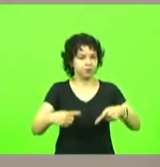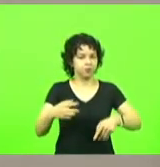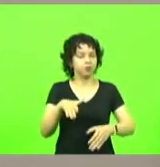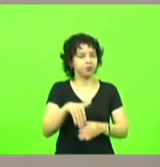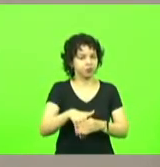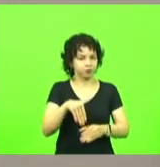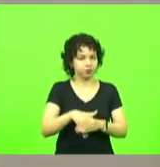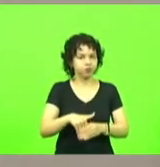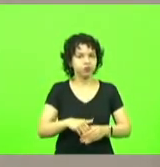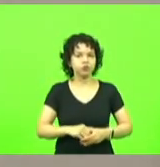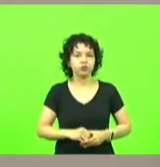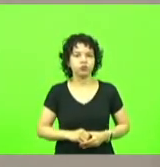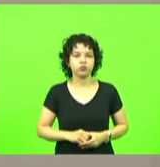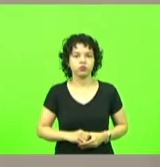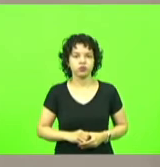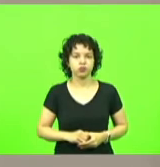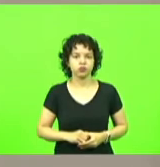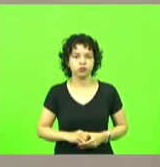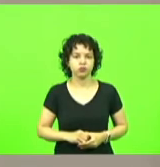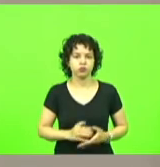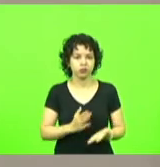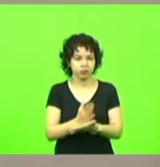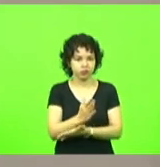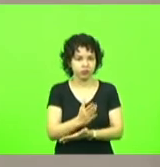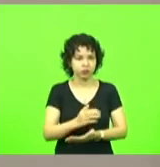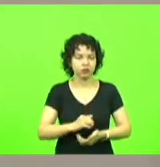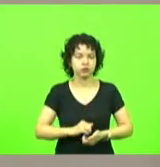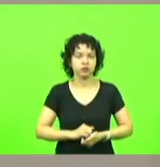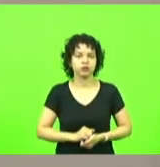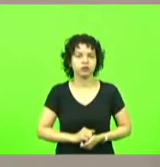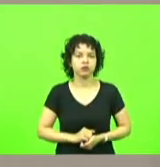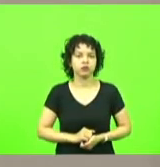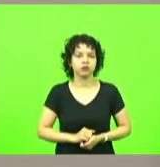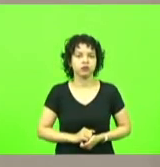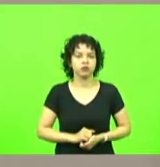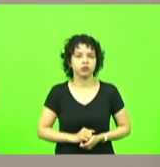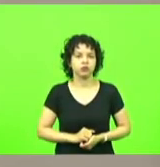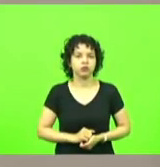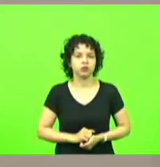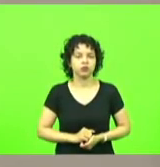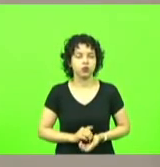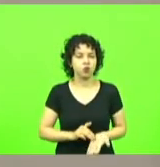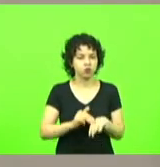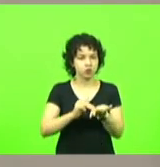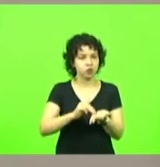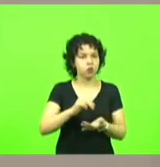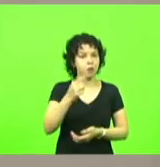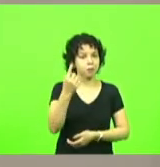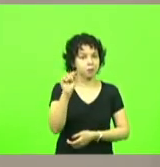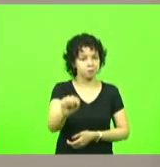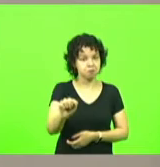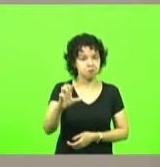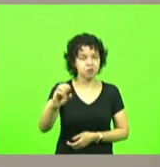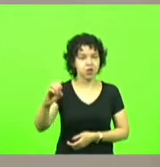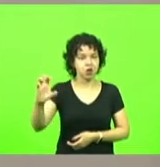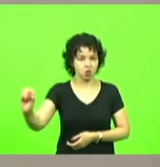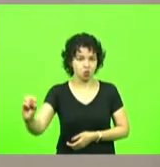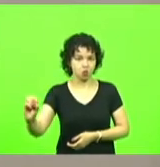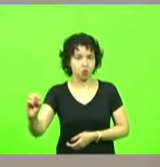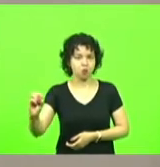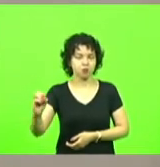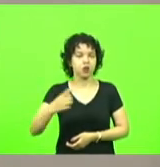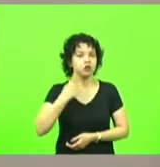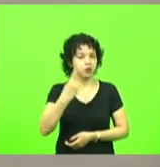queira discutir em votação aprovado moção número 1000 deputado